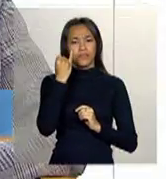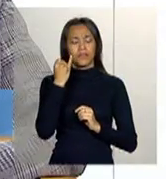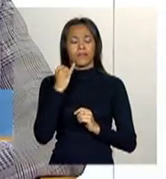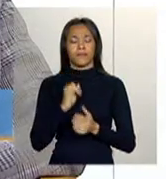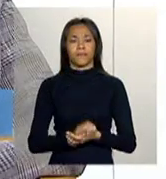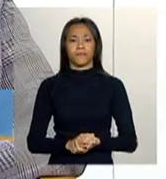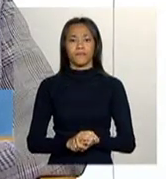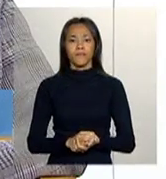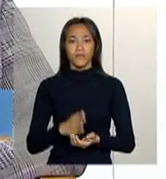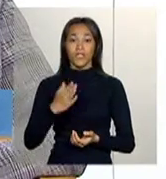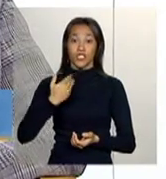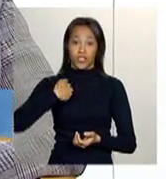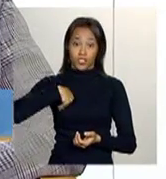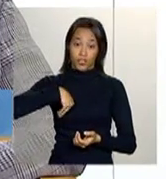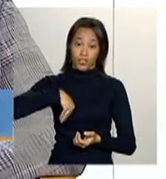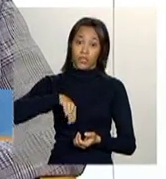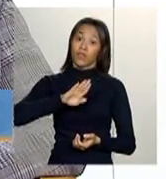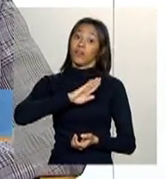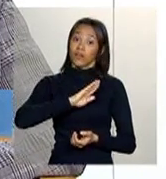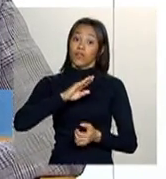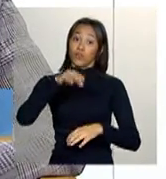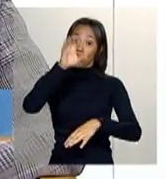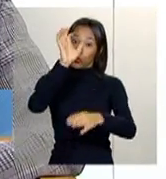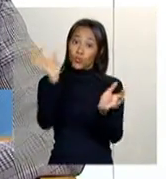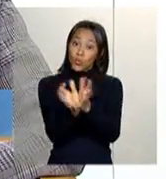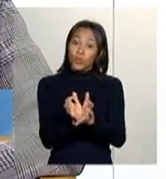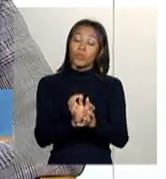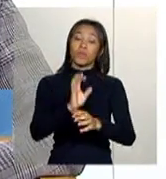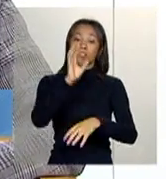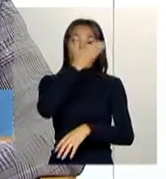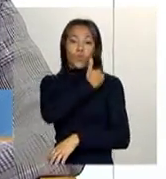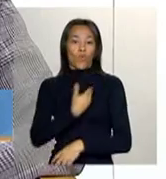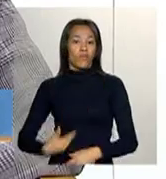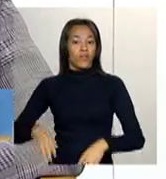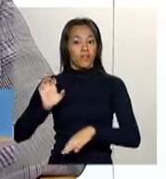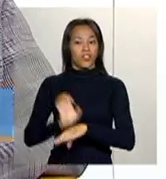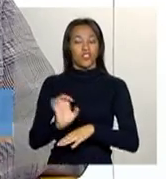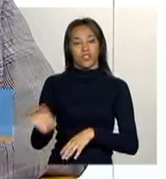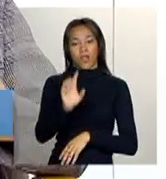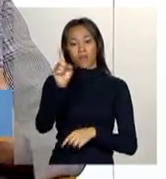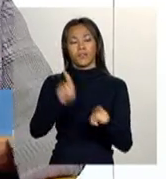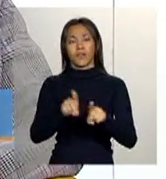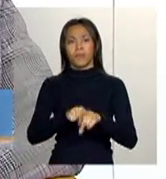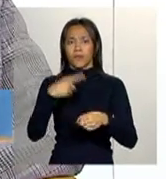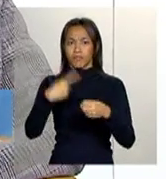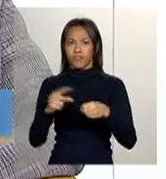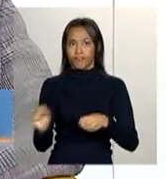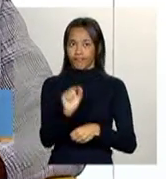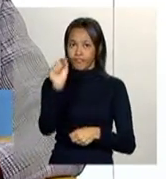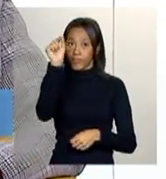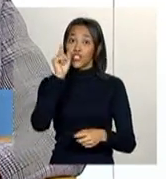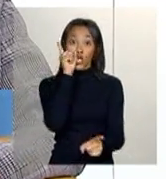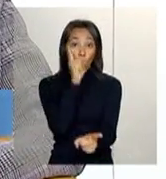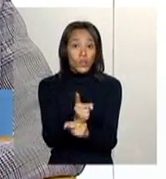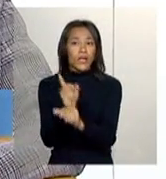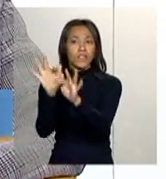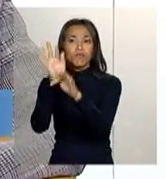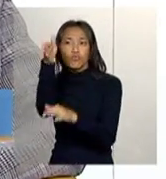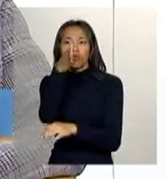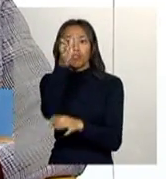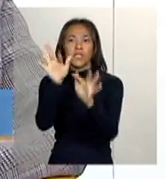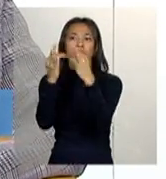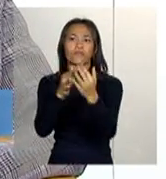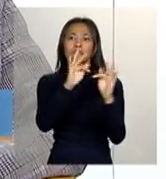da nossa gestão, da gestão estadual e da gestão municipal, de encontrar essas famílias, de fazer esse